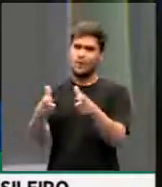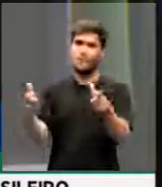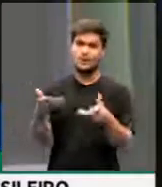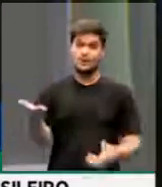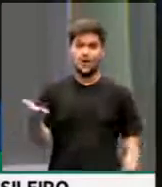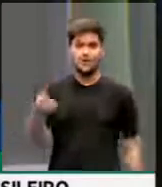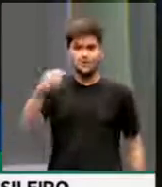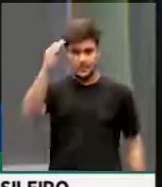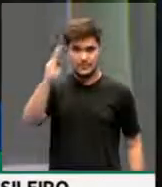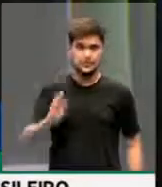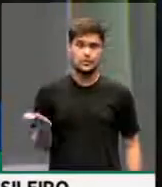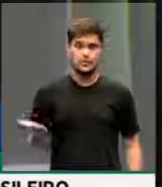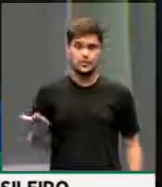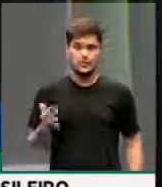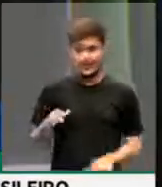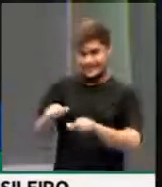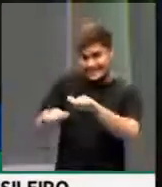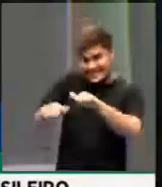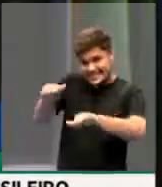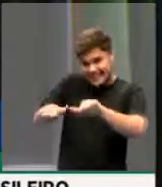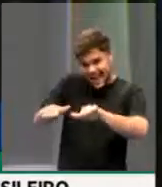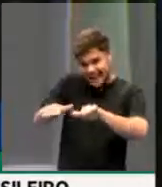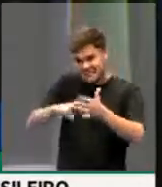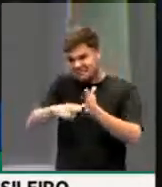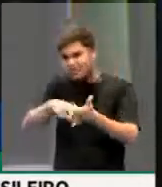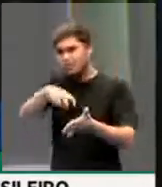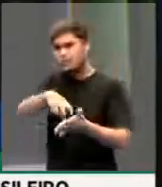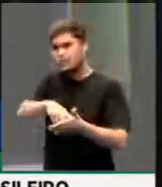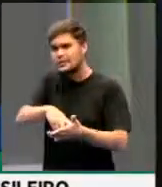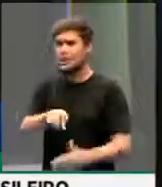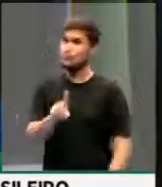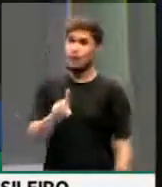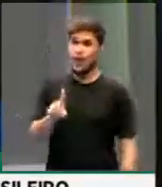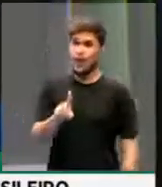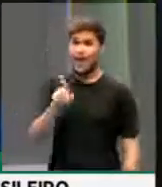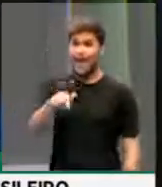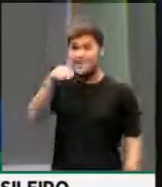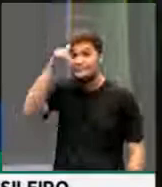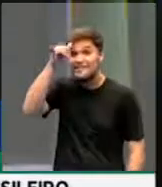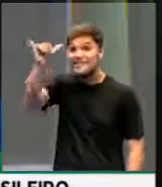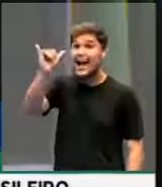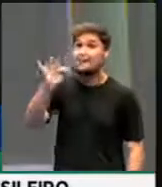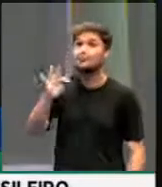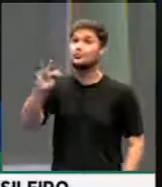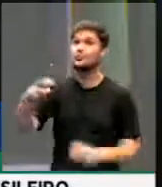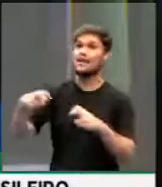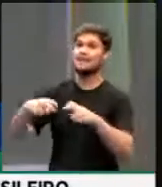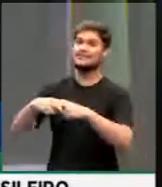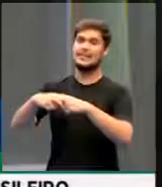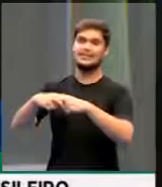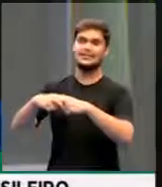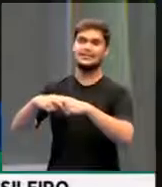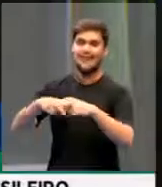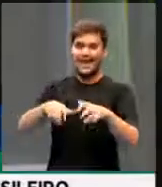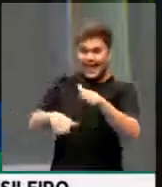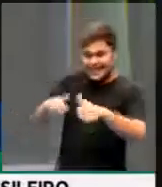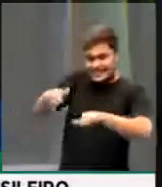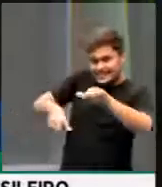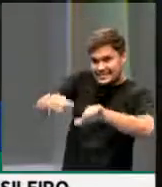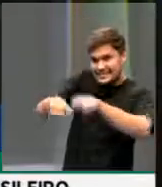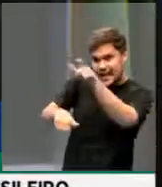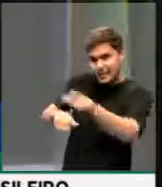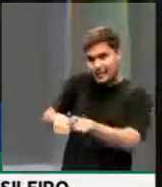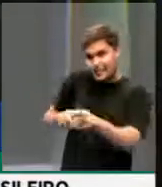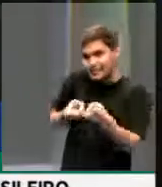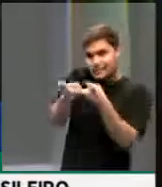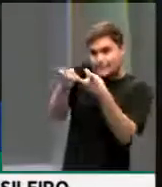O exame, ele não é uma punição. Ele é uma prevenção. É para verificar se a pessoa tem algum problema